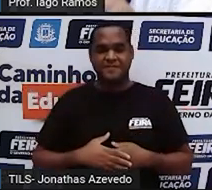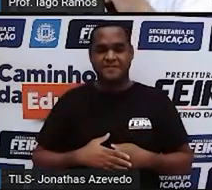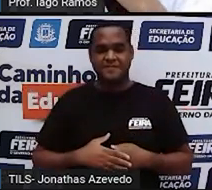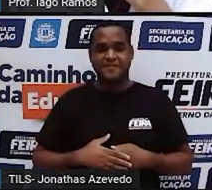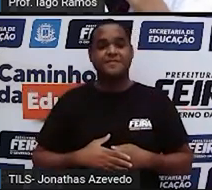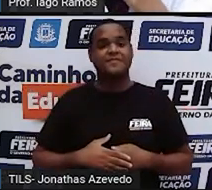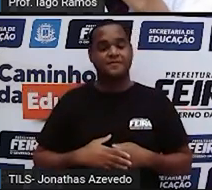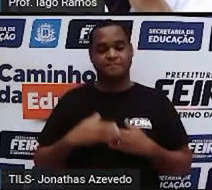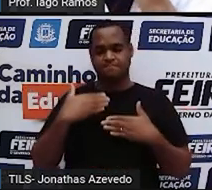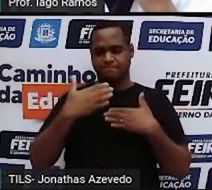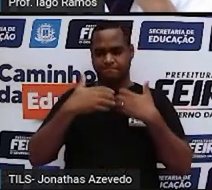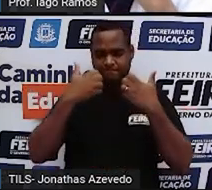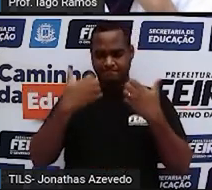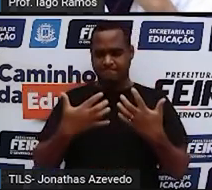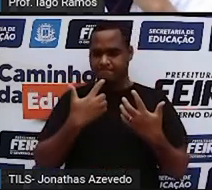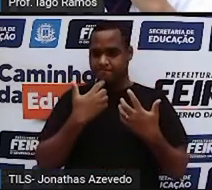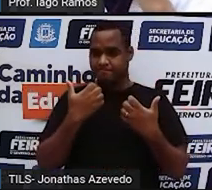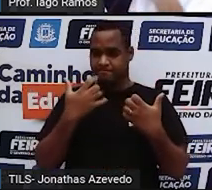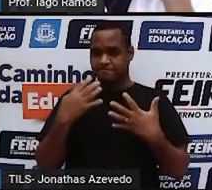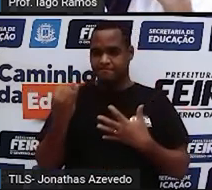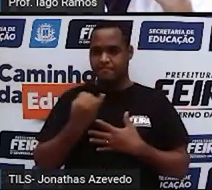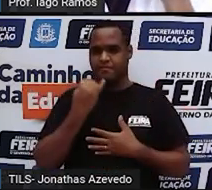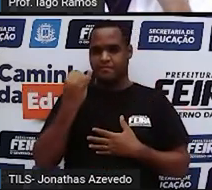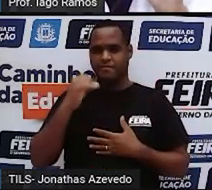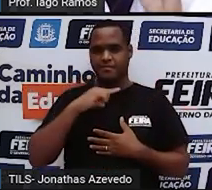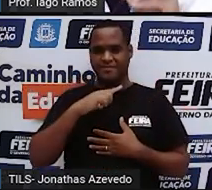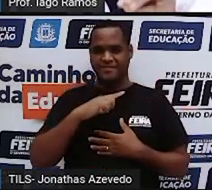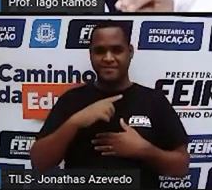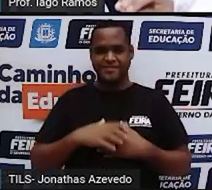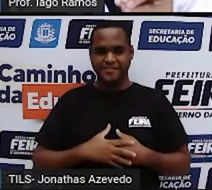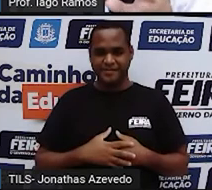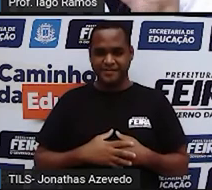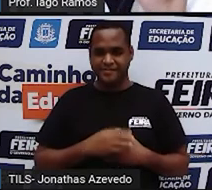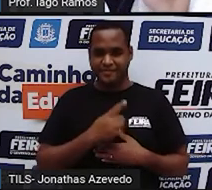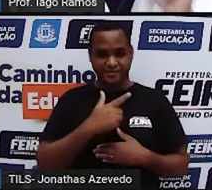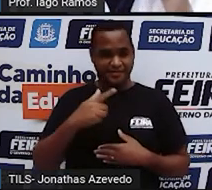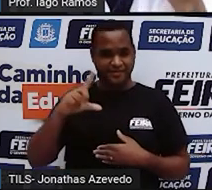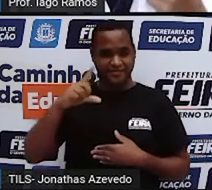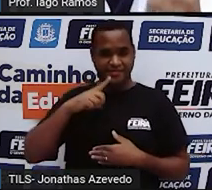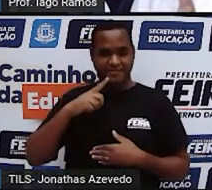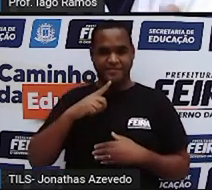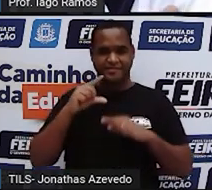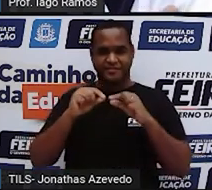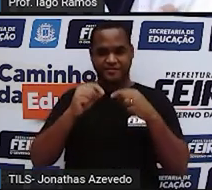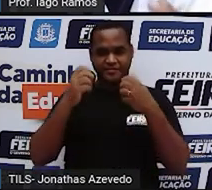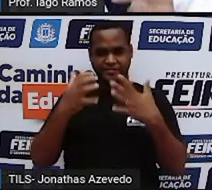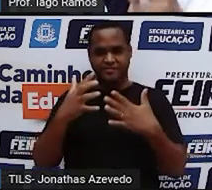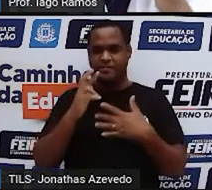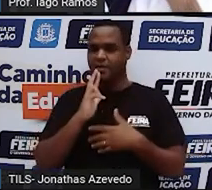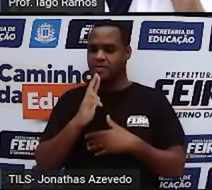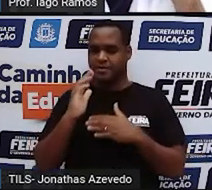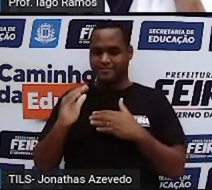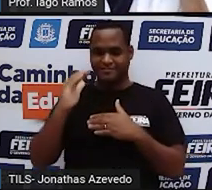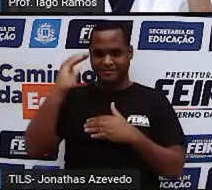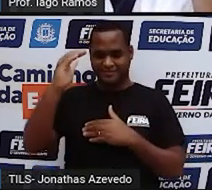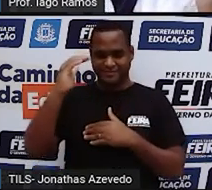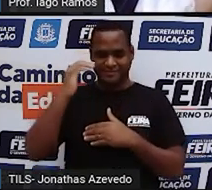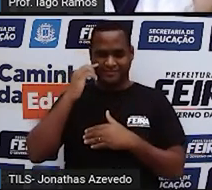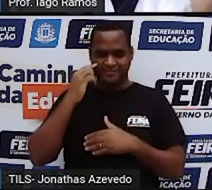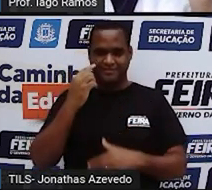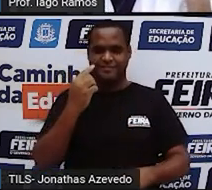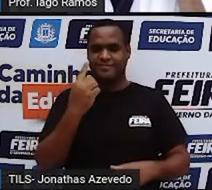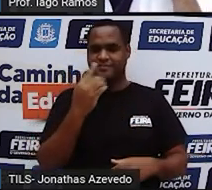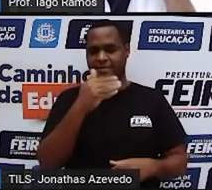Daqui a pouco eu comento mais sobre ele. E o último passo é você pegar o resultado de cima. Que é